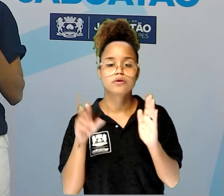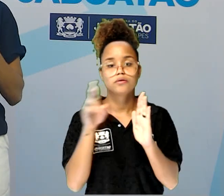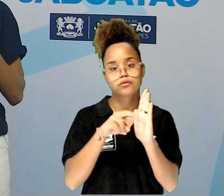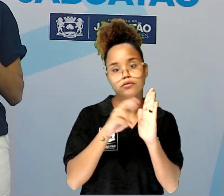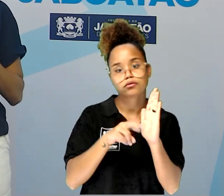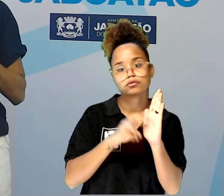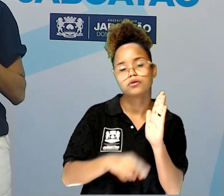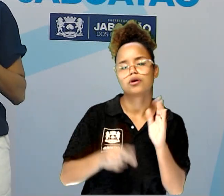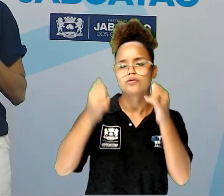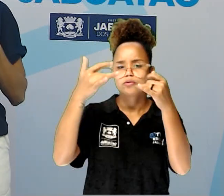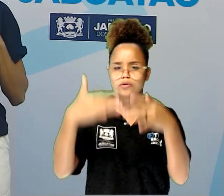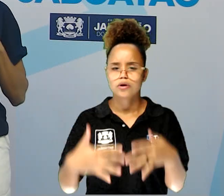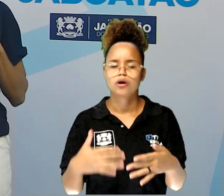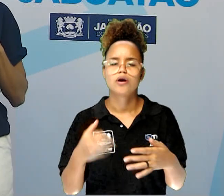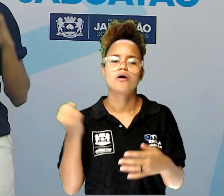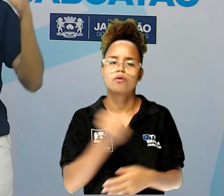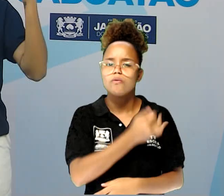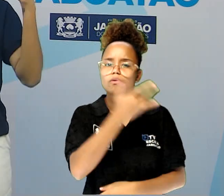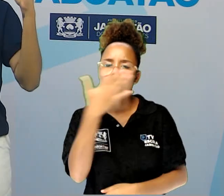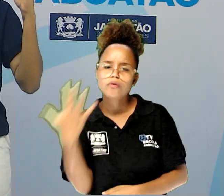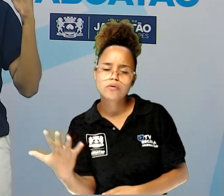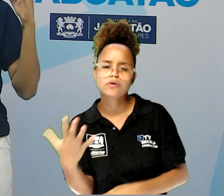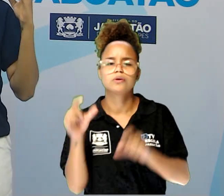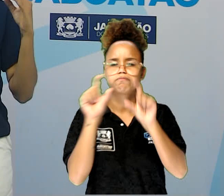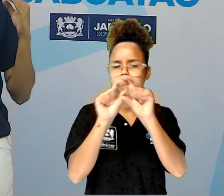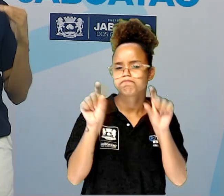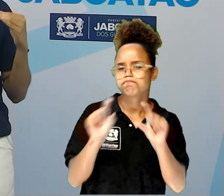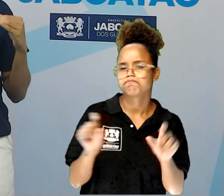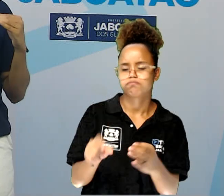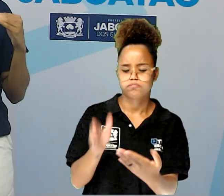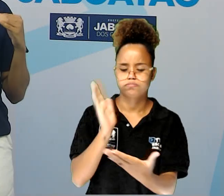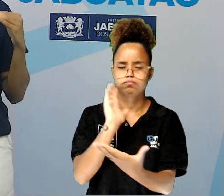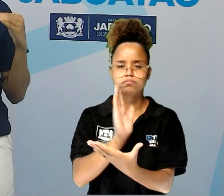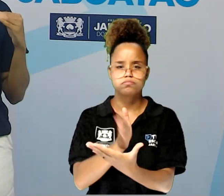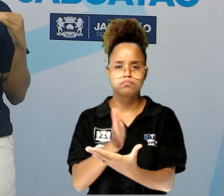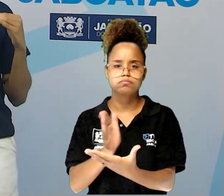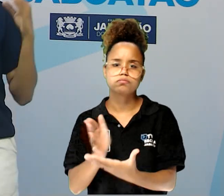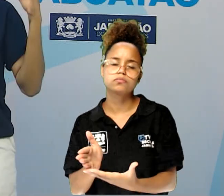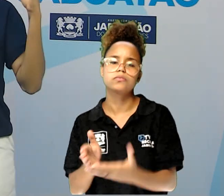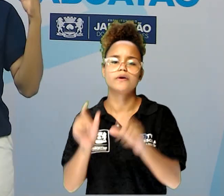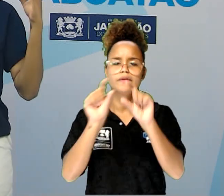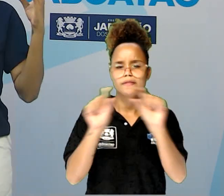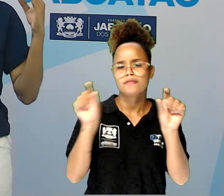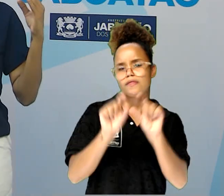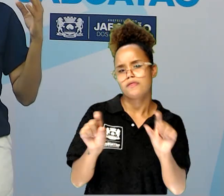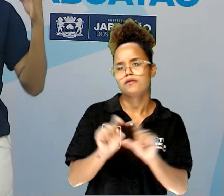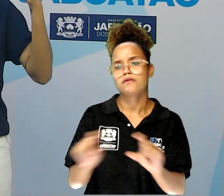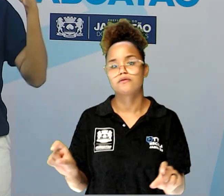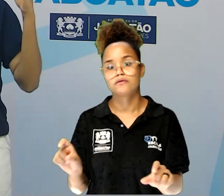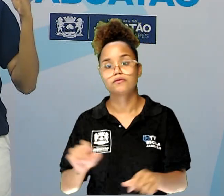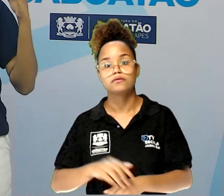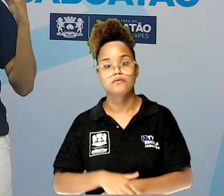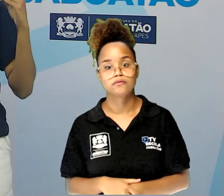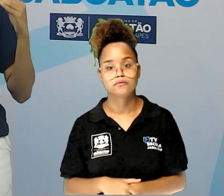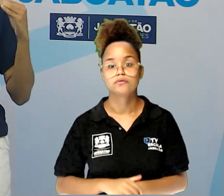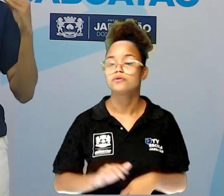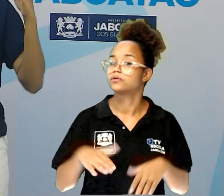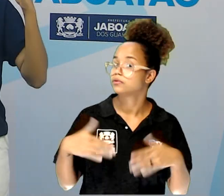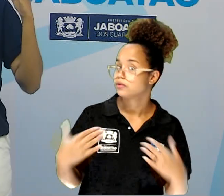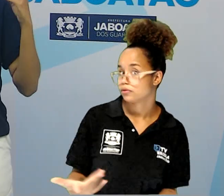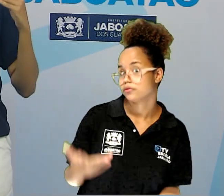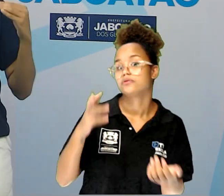contar a quantidade de sílabas, contar a quantidade de versos e a partir dela, desse